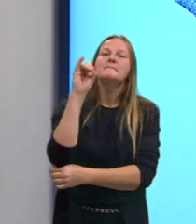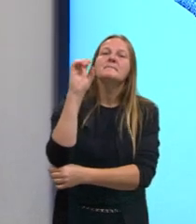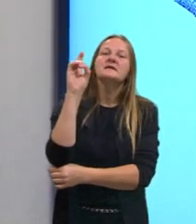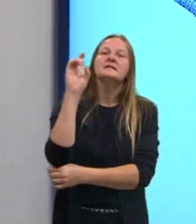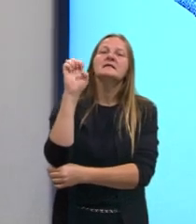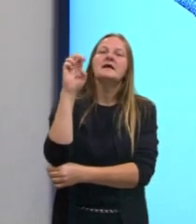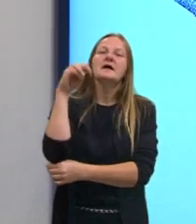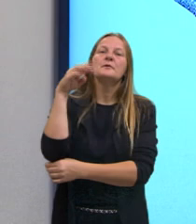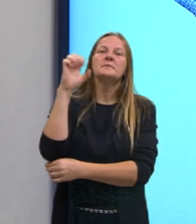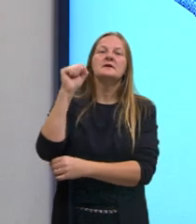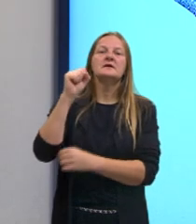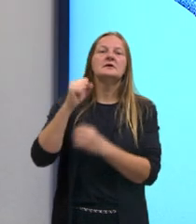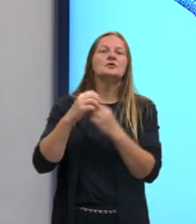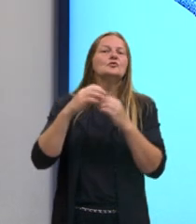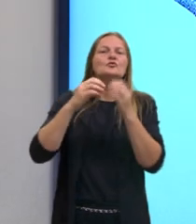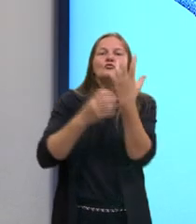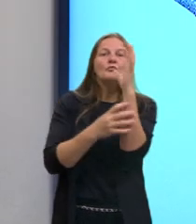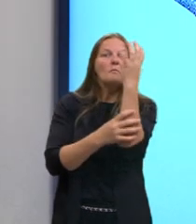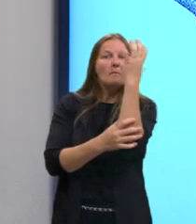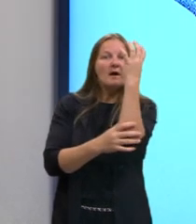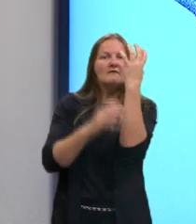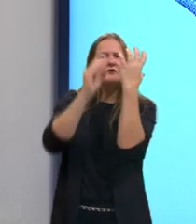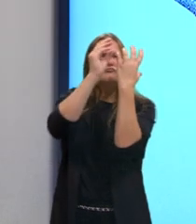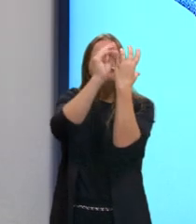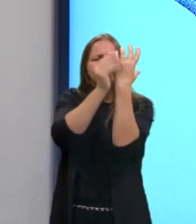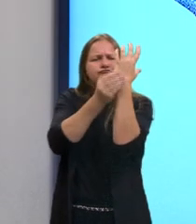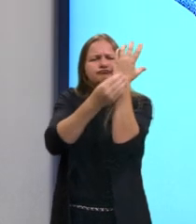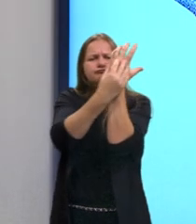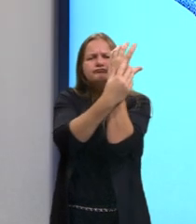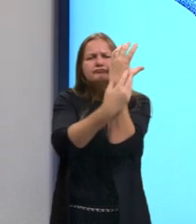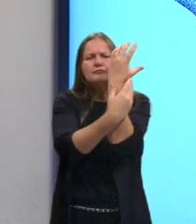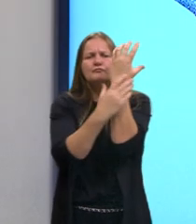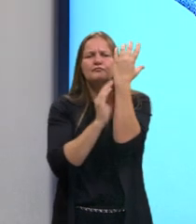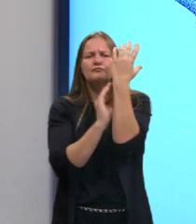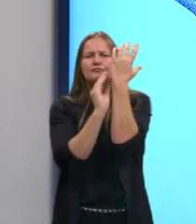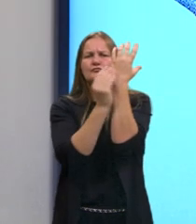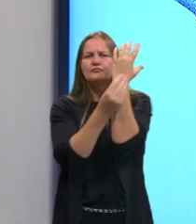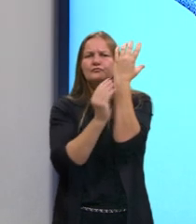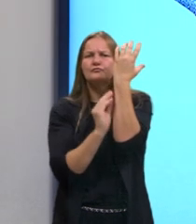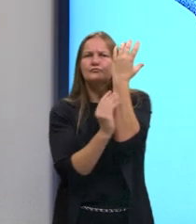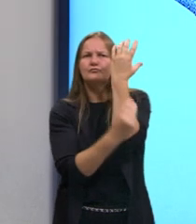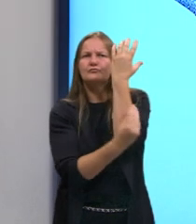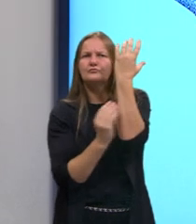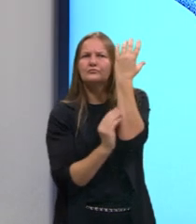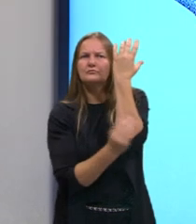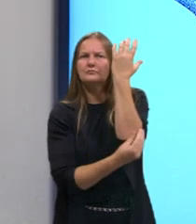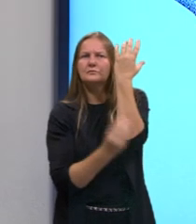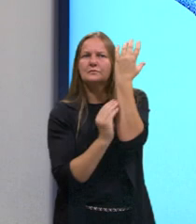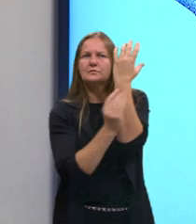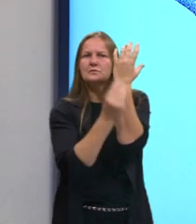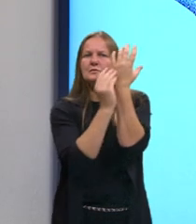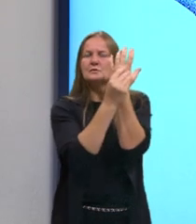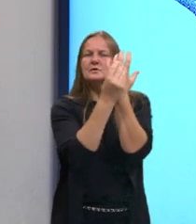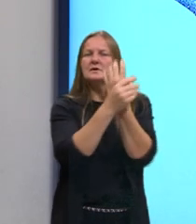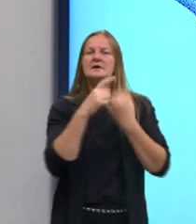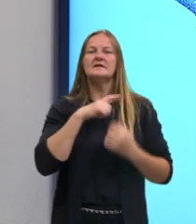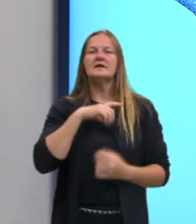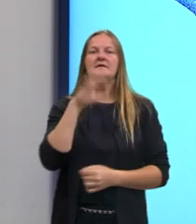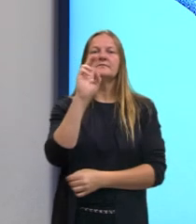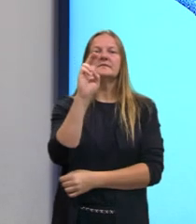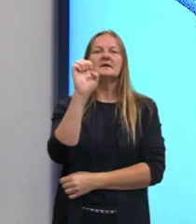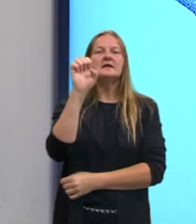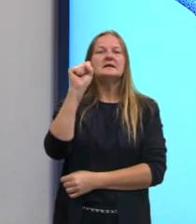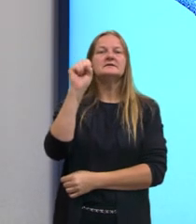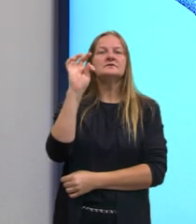reveste todo o corpo da planta. Aqui na epiderme vegetal, nós podemos encontrar os estômatos.